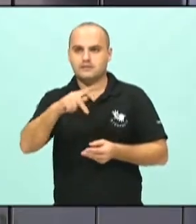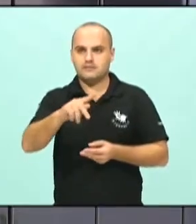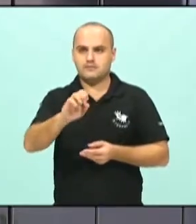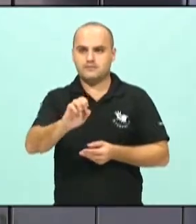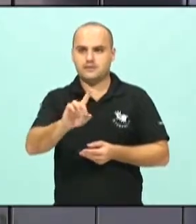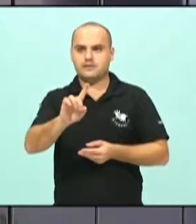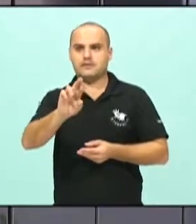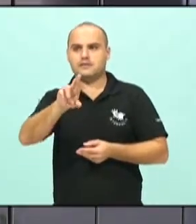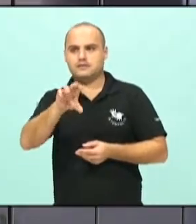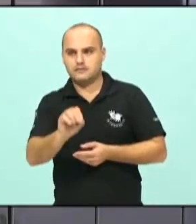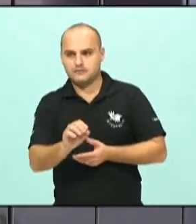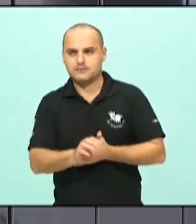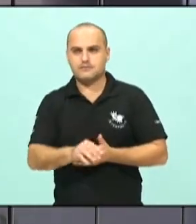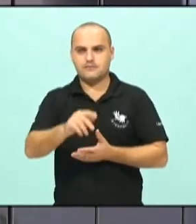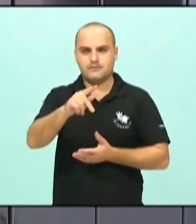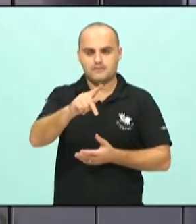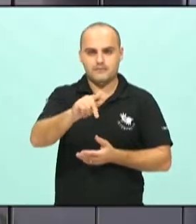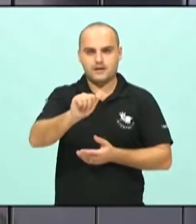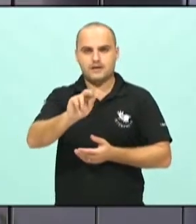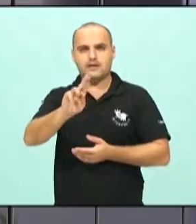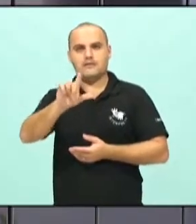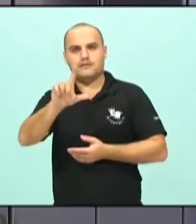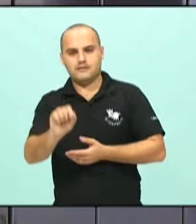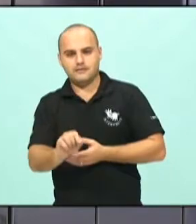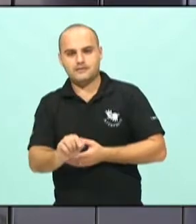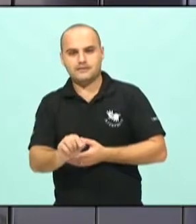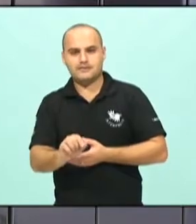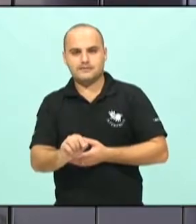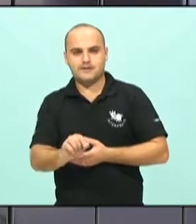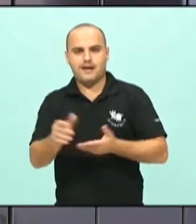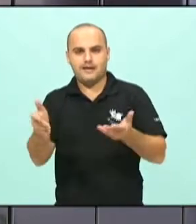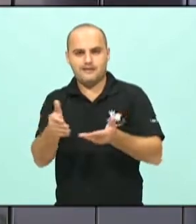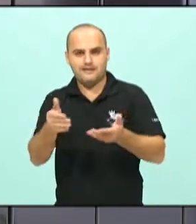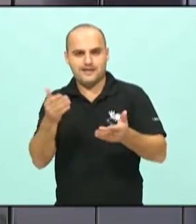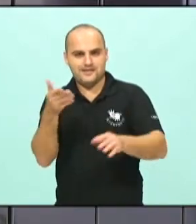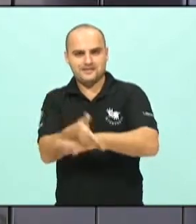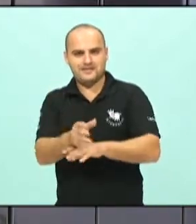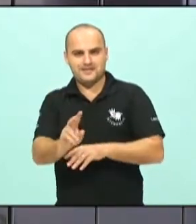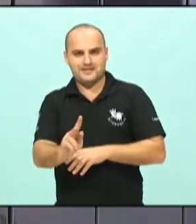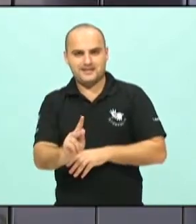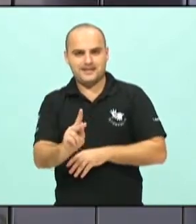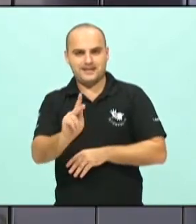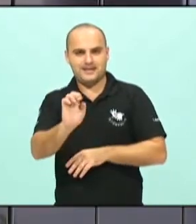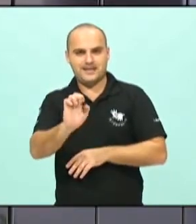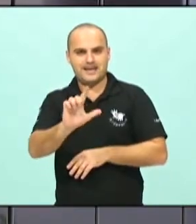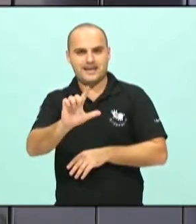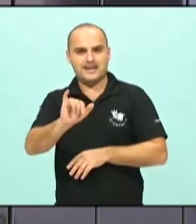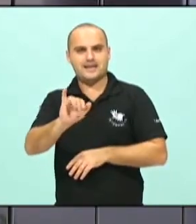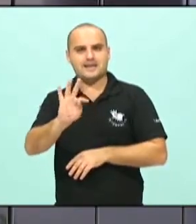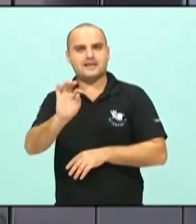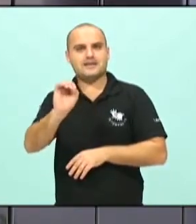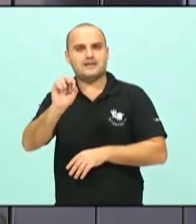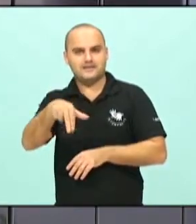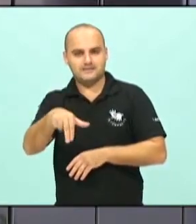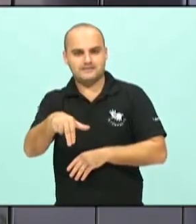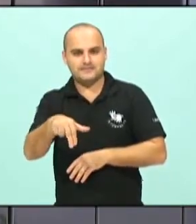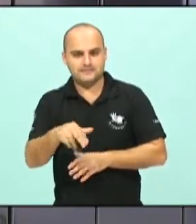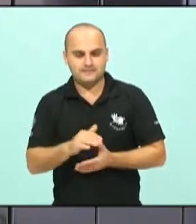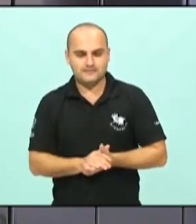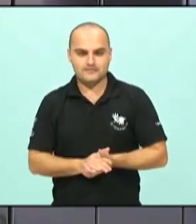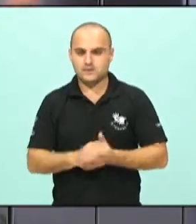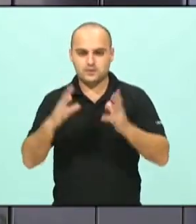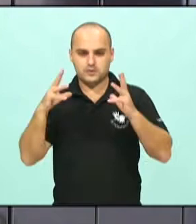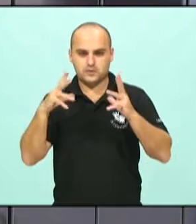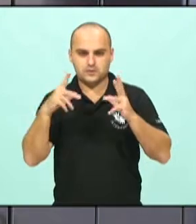Paula e o Paulo. E o Paulo. Eram todos com P. E agora entrou o Kellington, né? Substituindo a Paula. Aí a gente brinca que é todo mundo, os